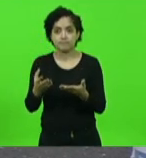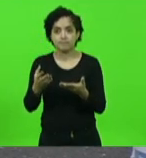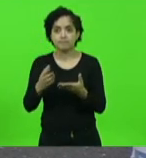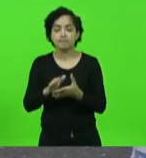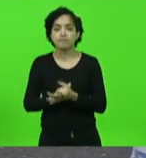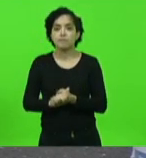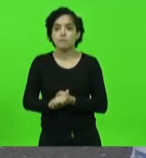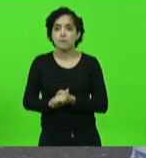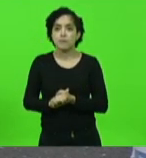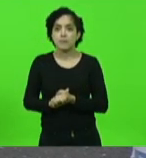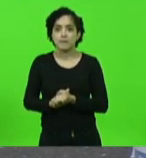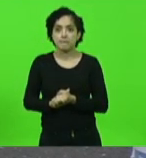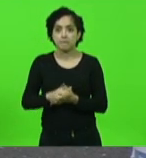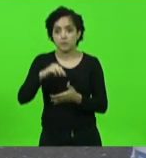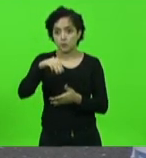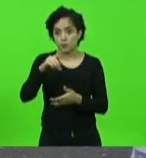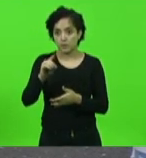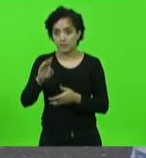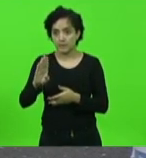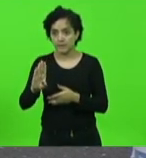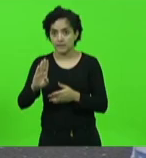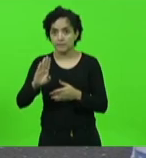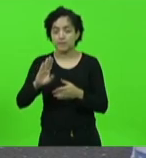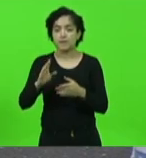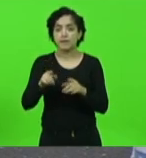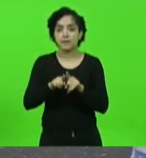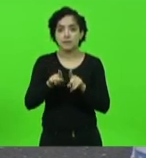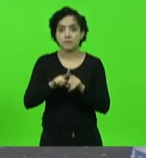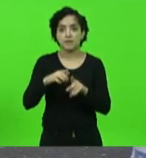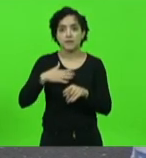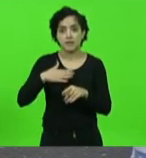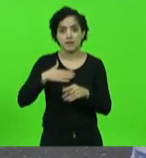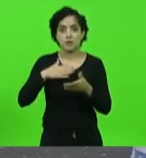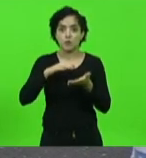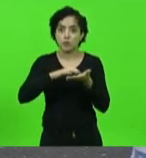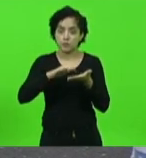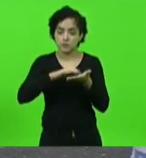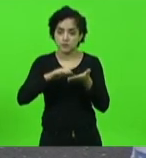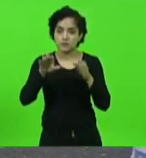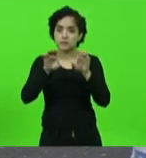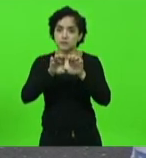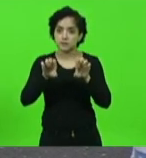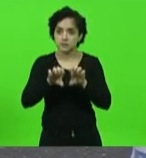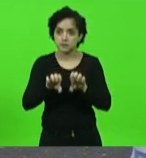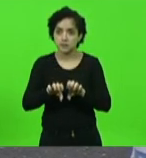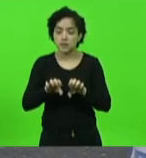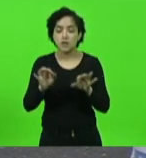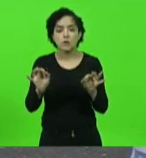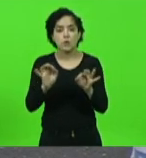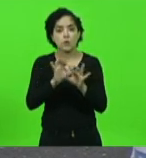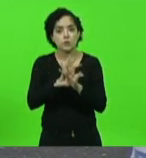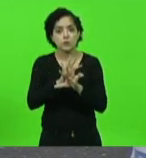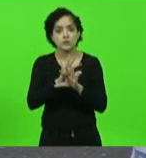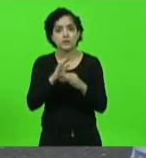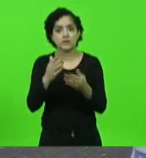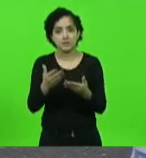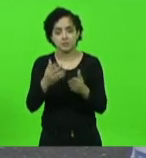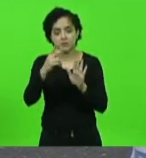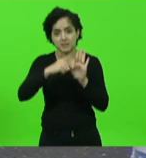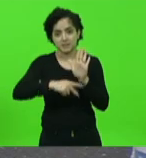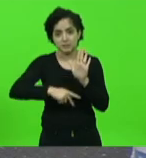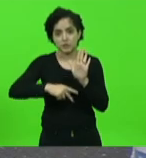o MDB como vice e eu como secretário de infraestrutura concluímos esse programa